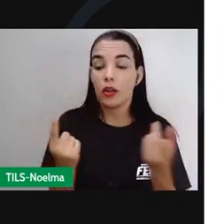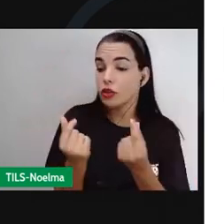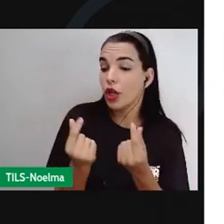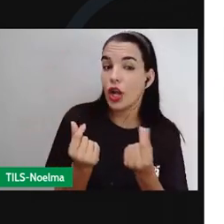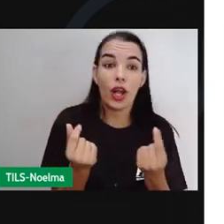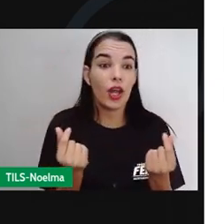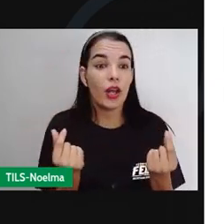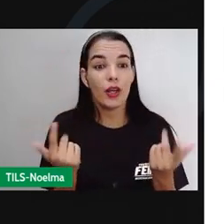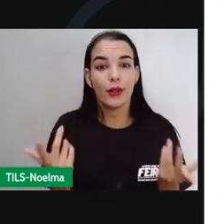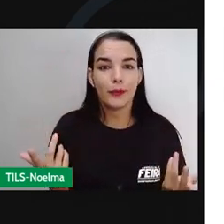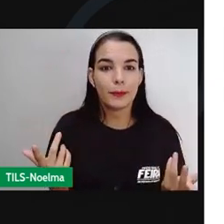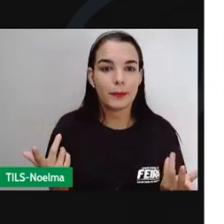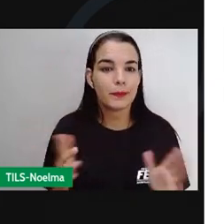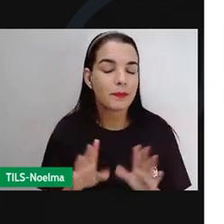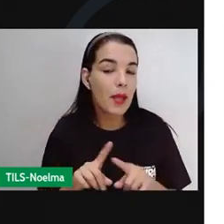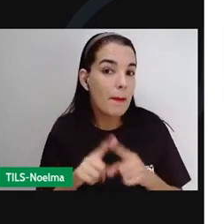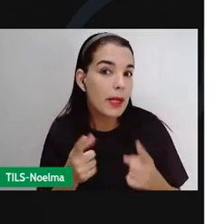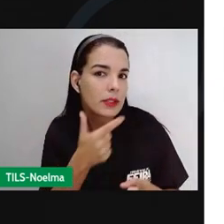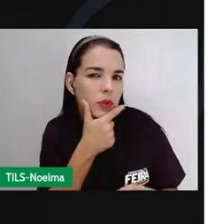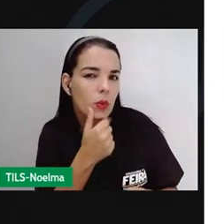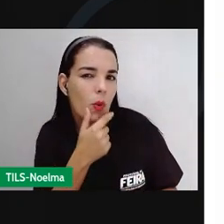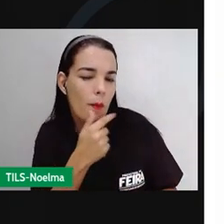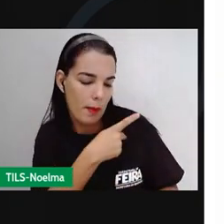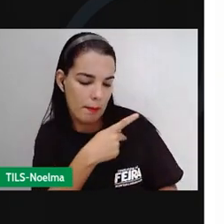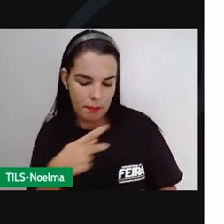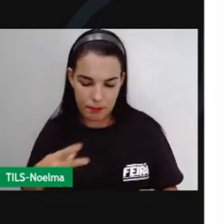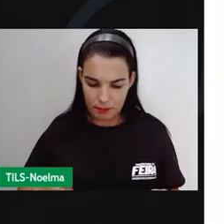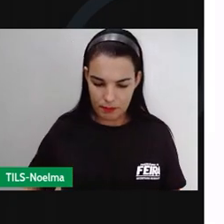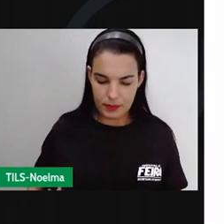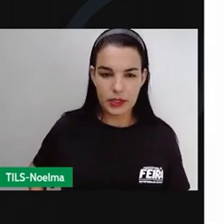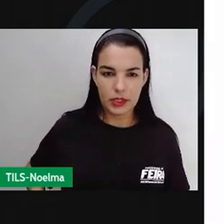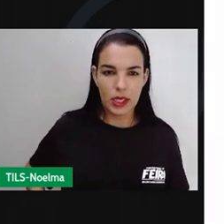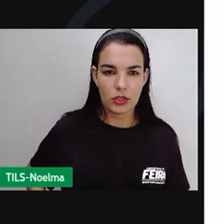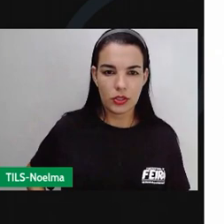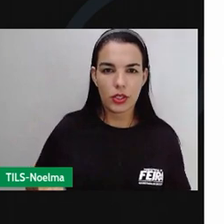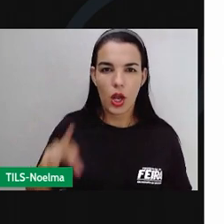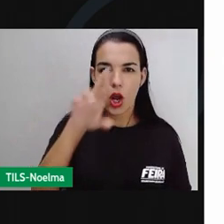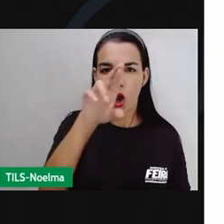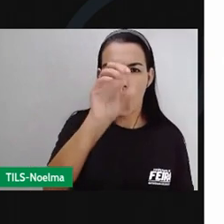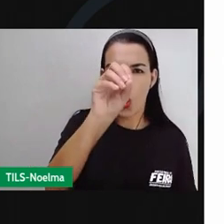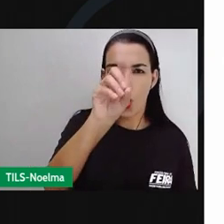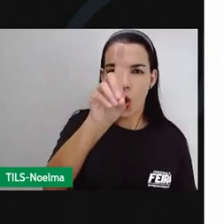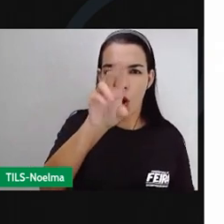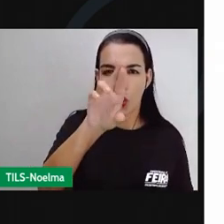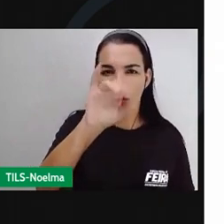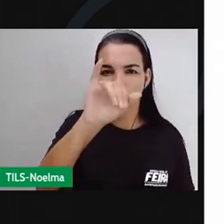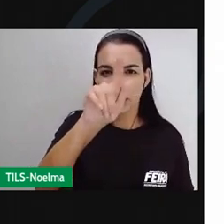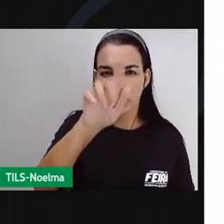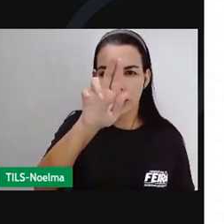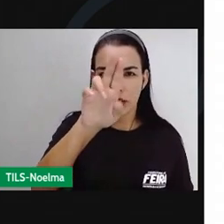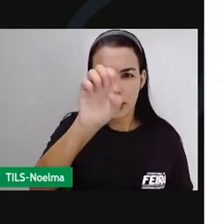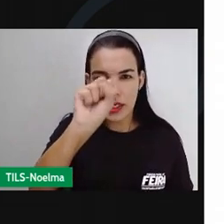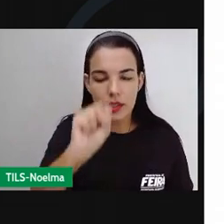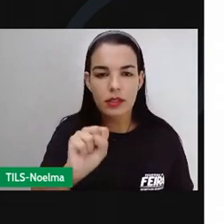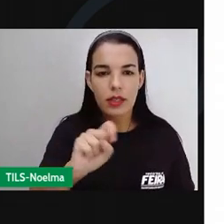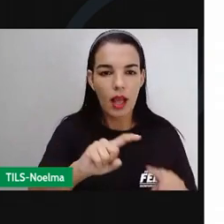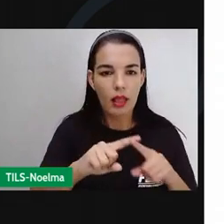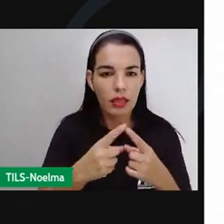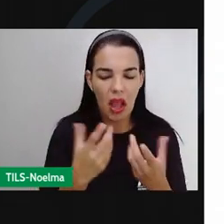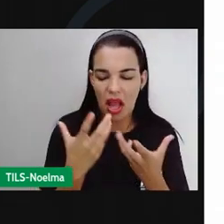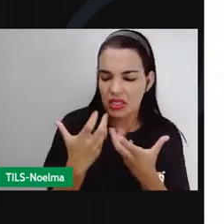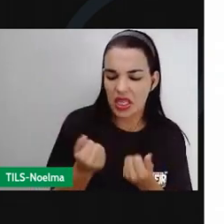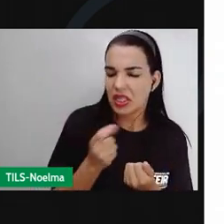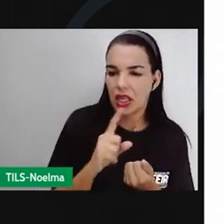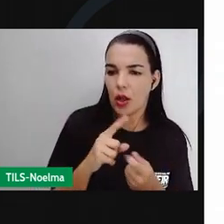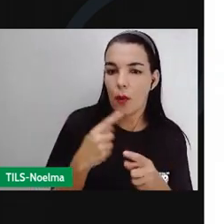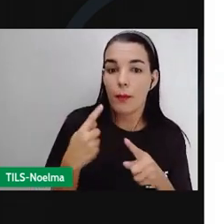Mas Rodrigues Alves, presidente da República, não aceita e os estados são obrigados a contrair empréstimos